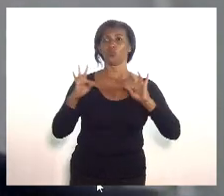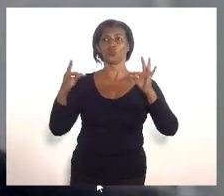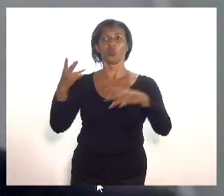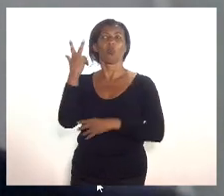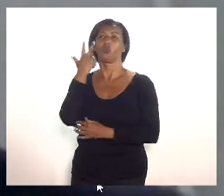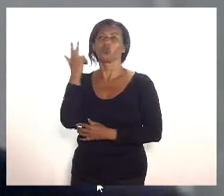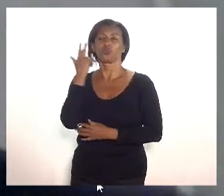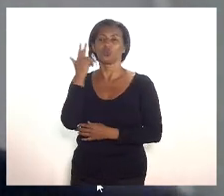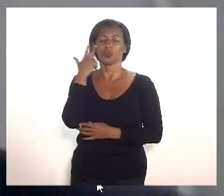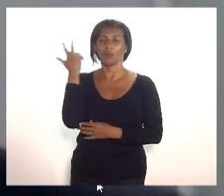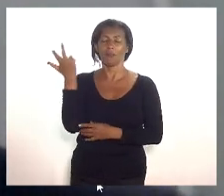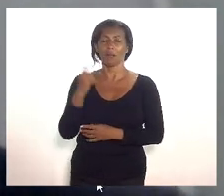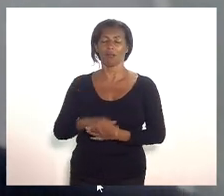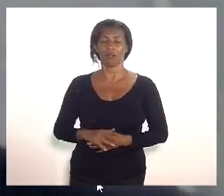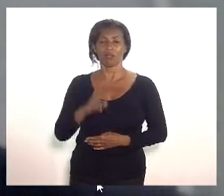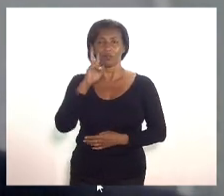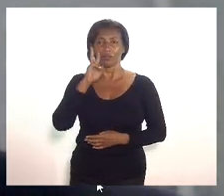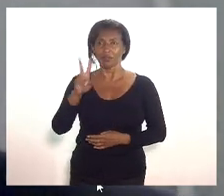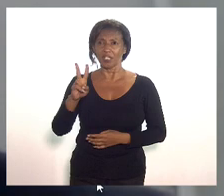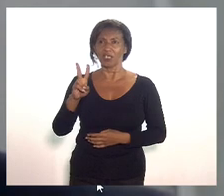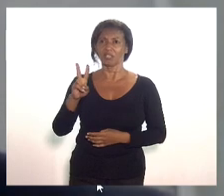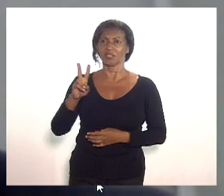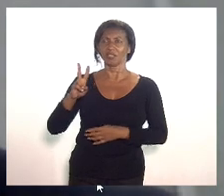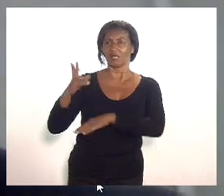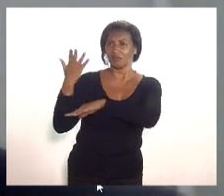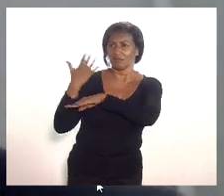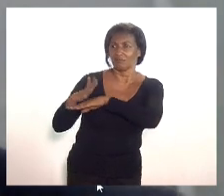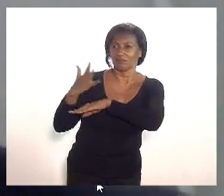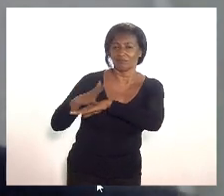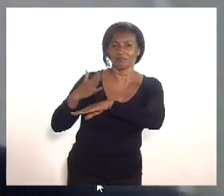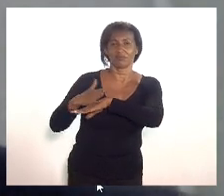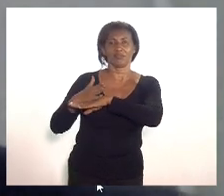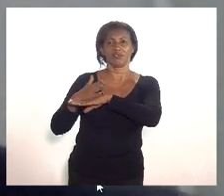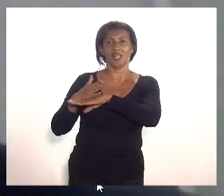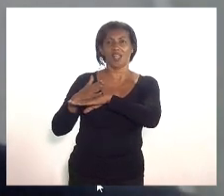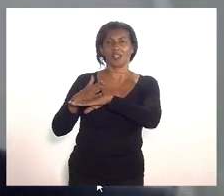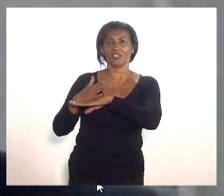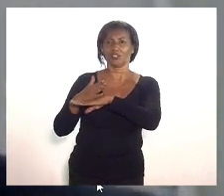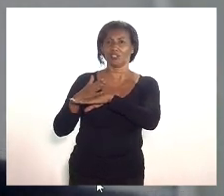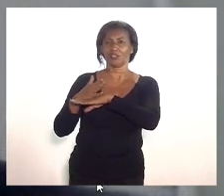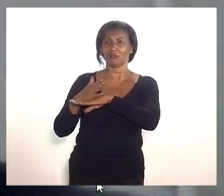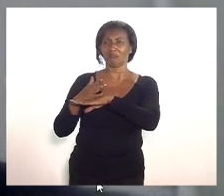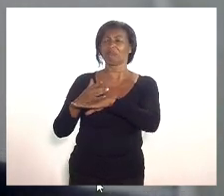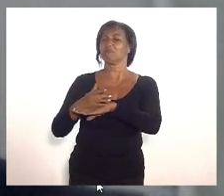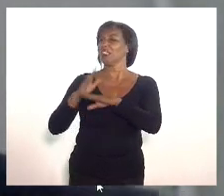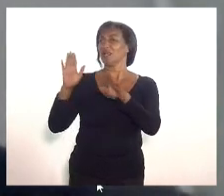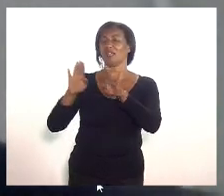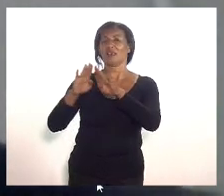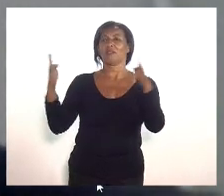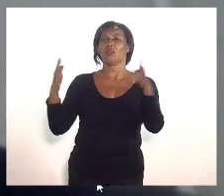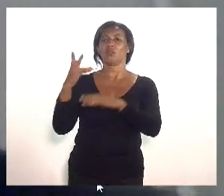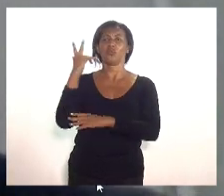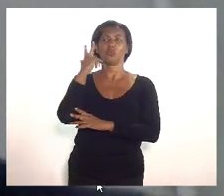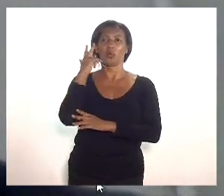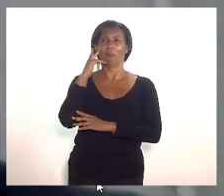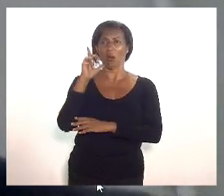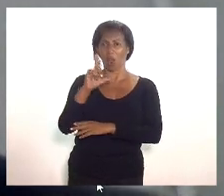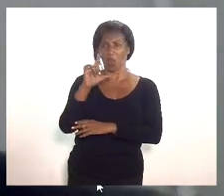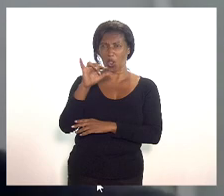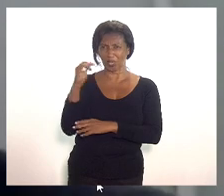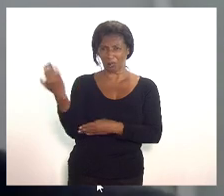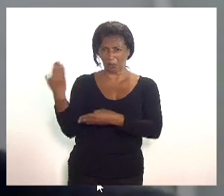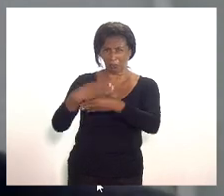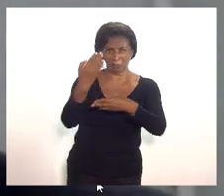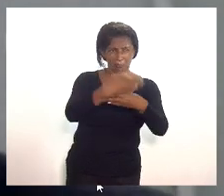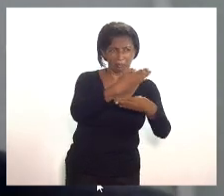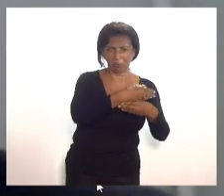vemos por exemplo que as atividades na cidade estão funcionando em grande parte que não existe lockdown e